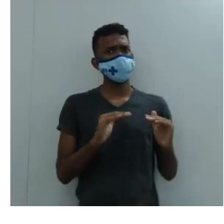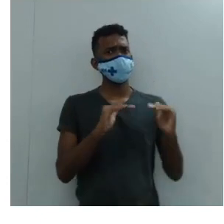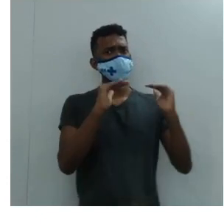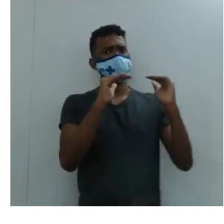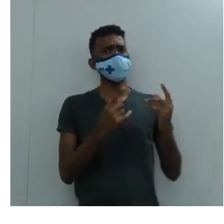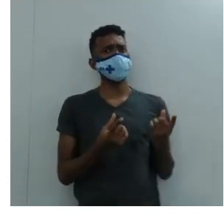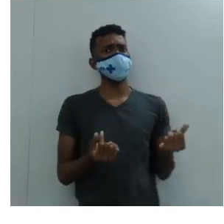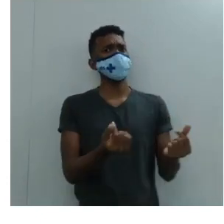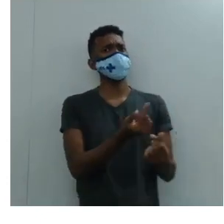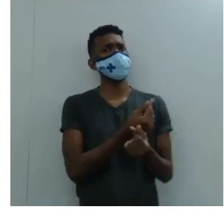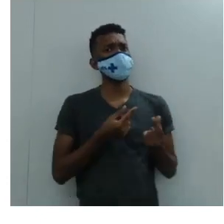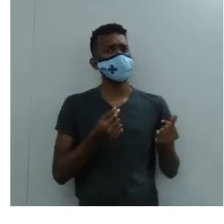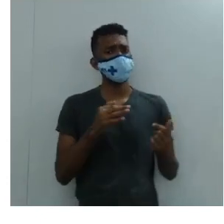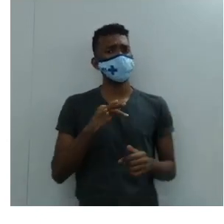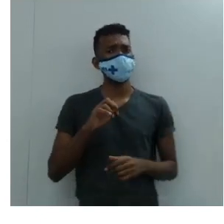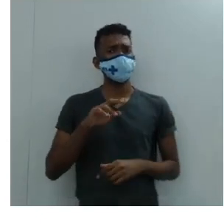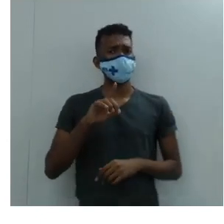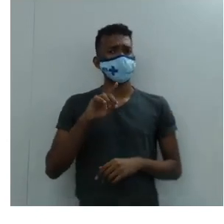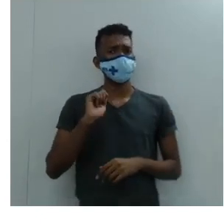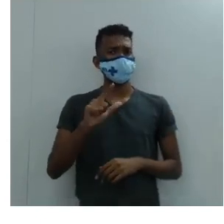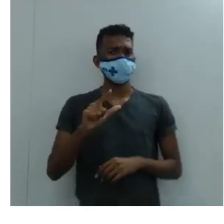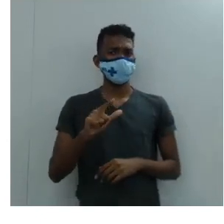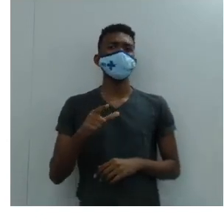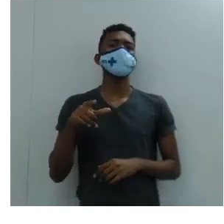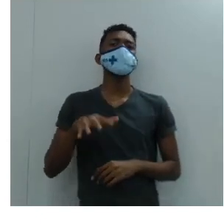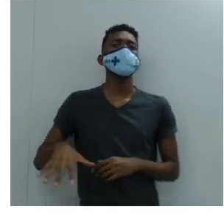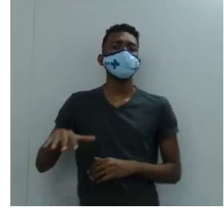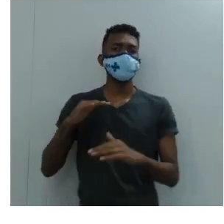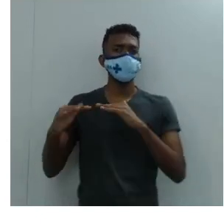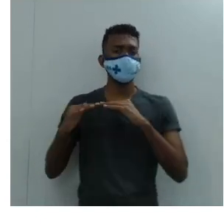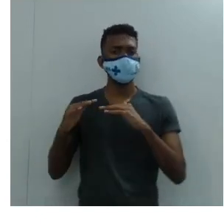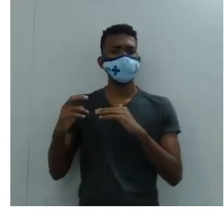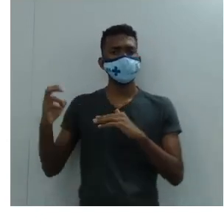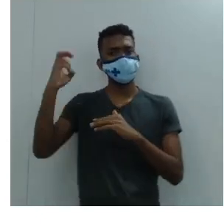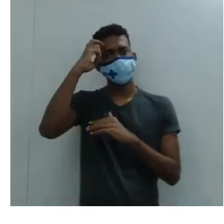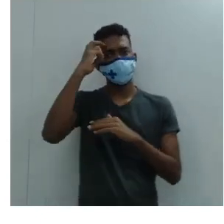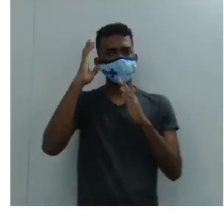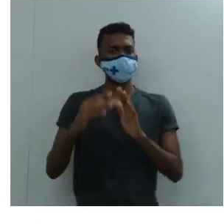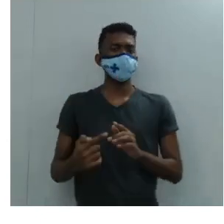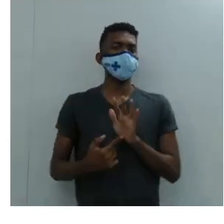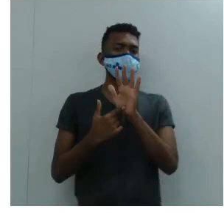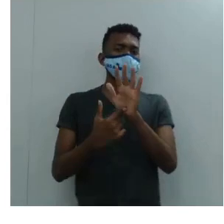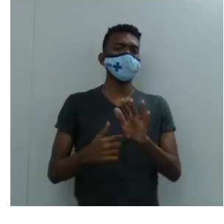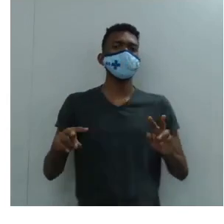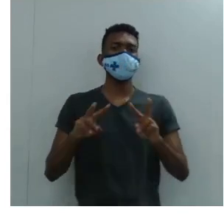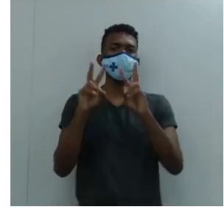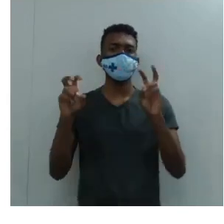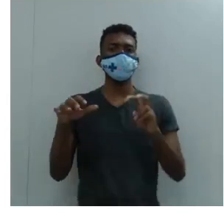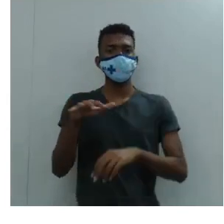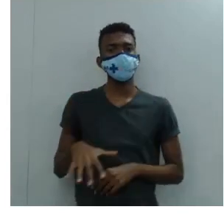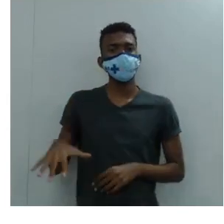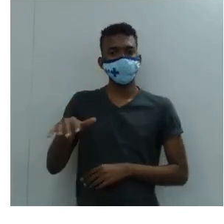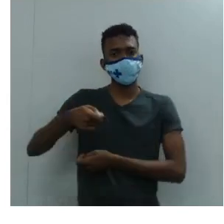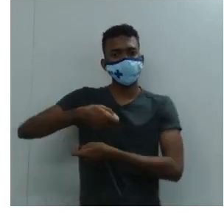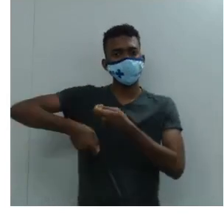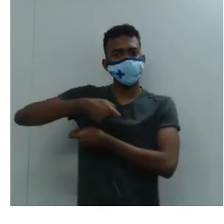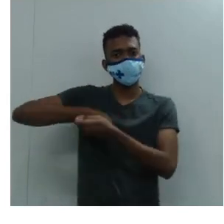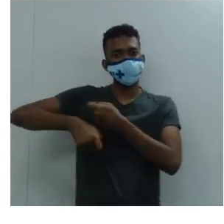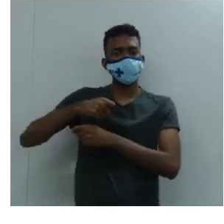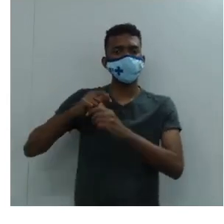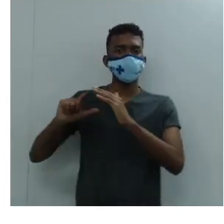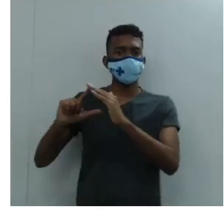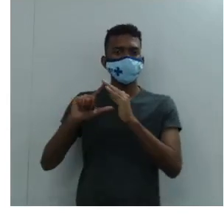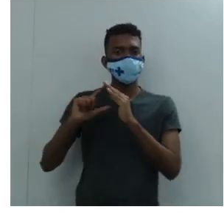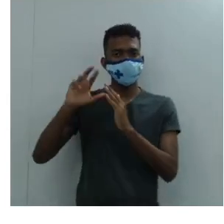movimento, não isso? Cultural que expressou a mentalidade burguesa. Então na realidade a Europa